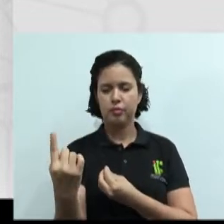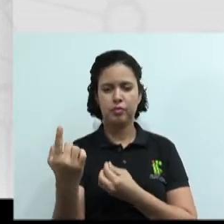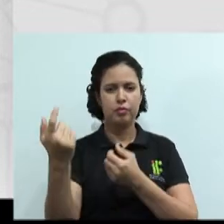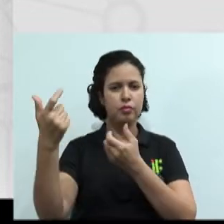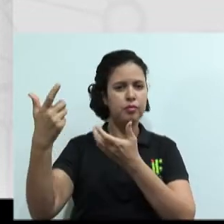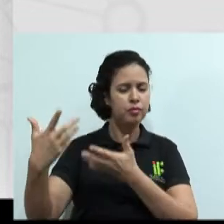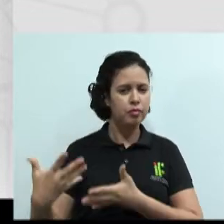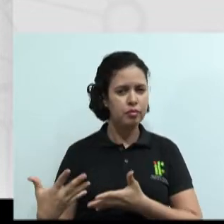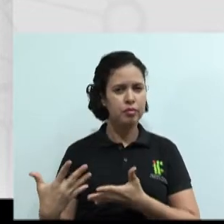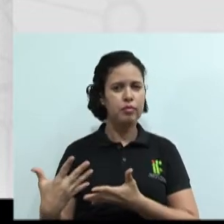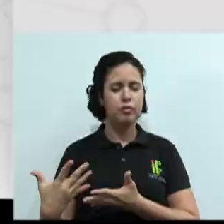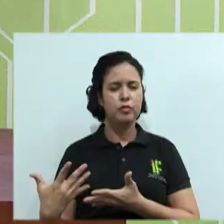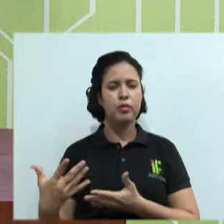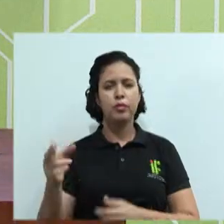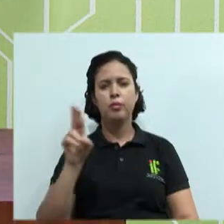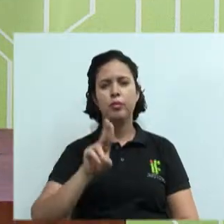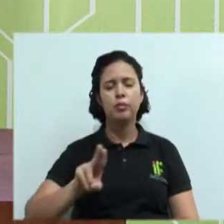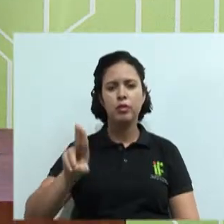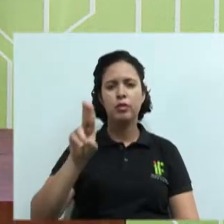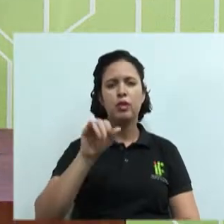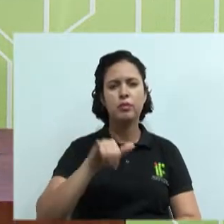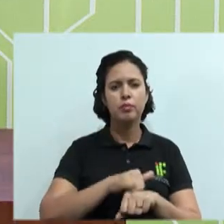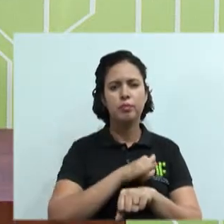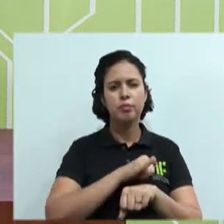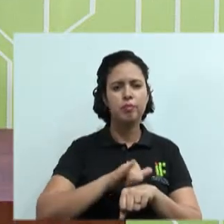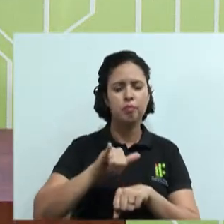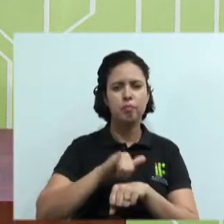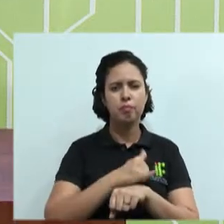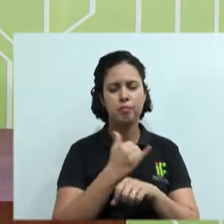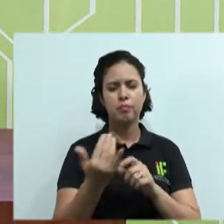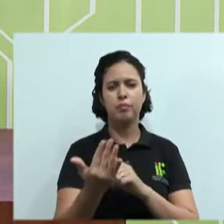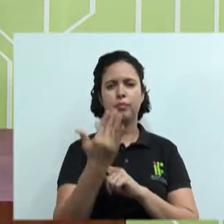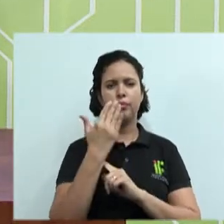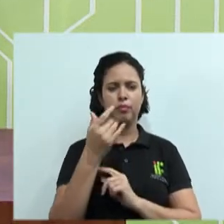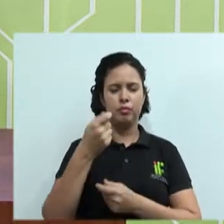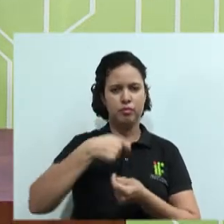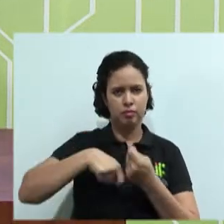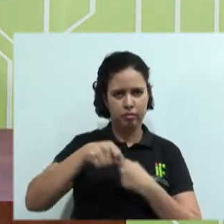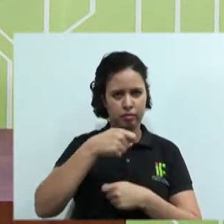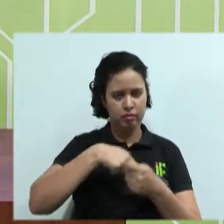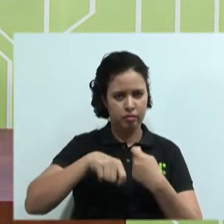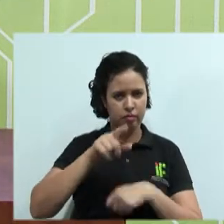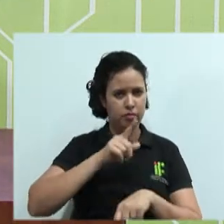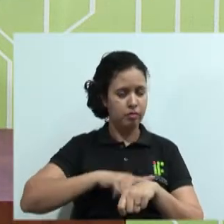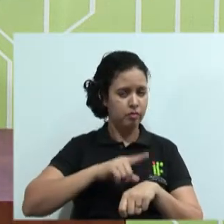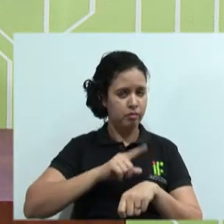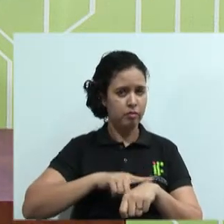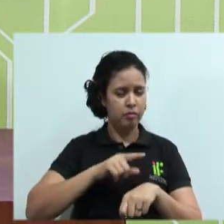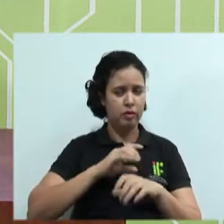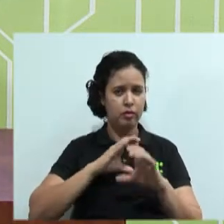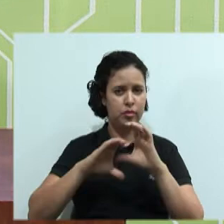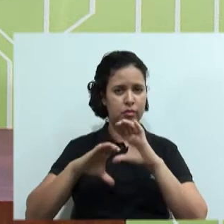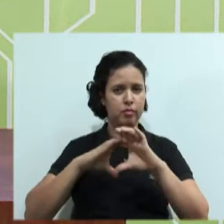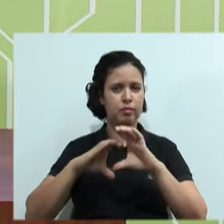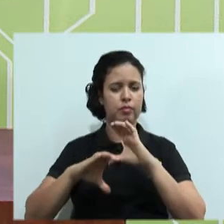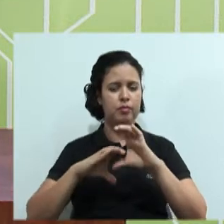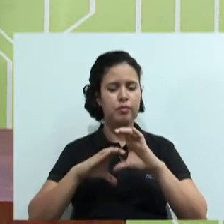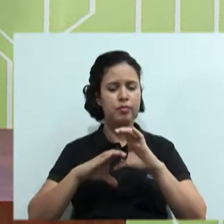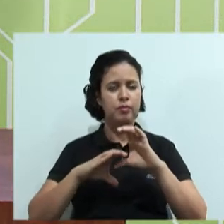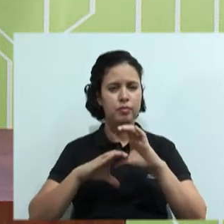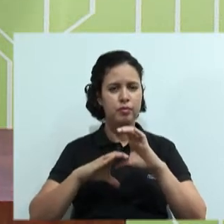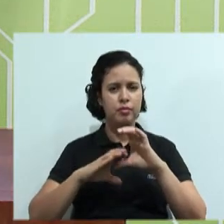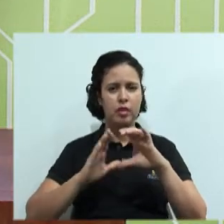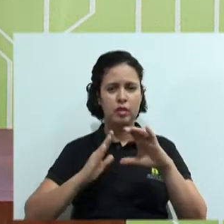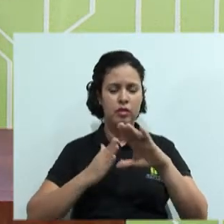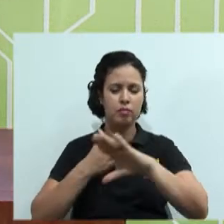você pode utilizar de artifício aí para te ajudar no momento da negociação, no momento da comunicação, sem passar